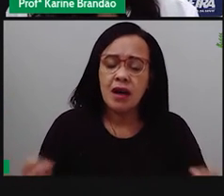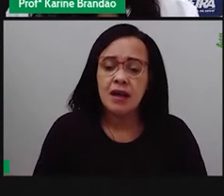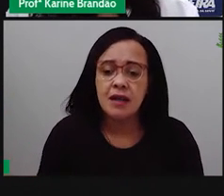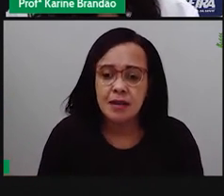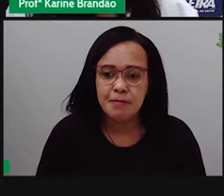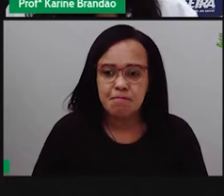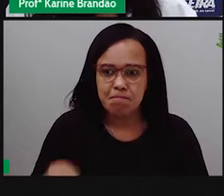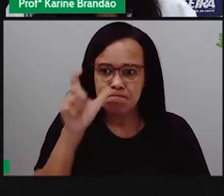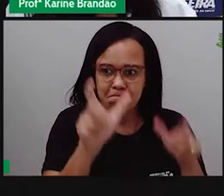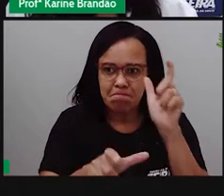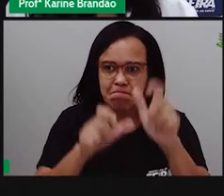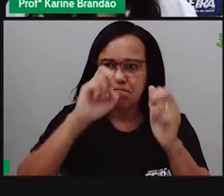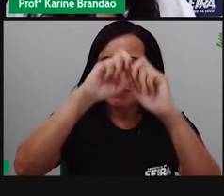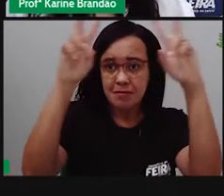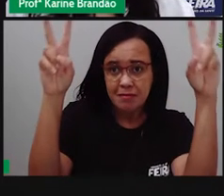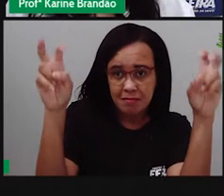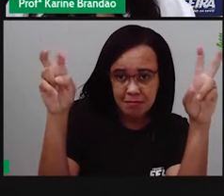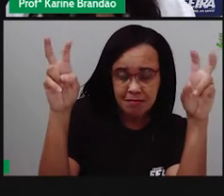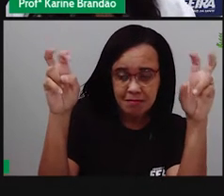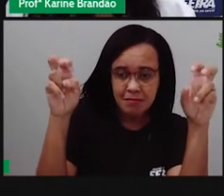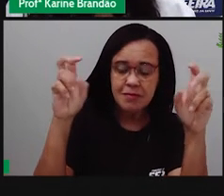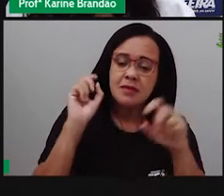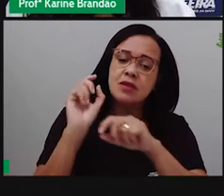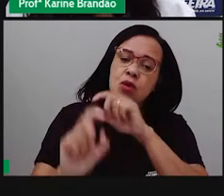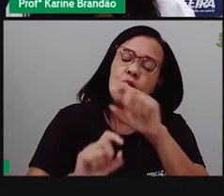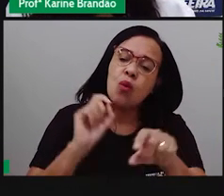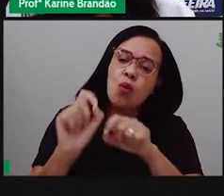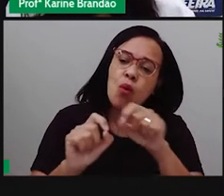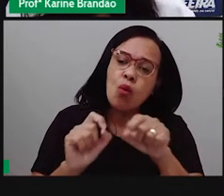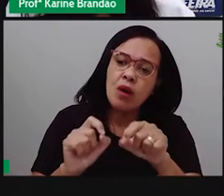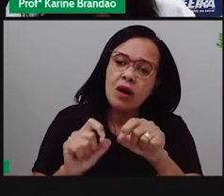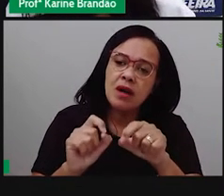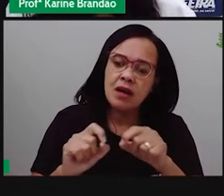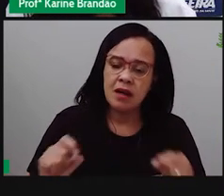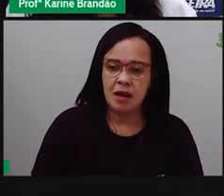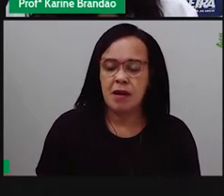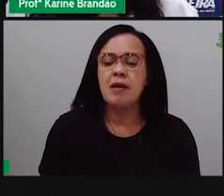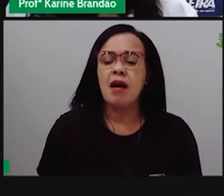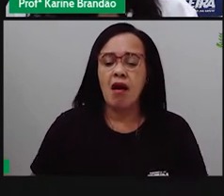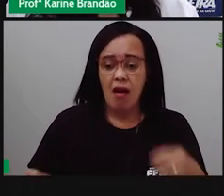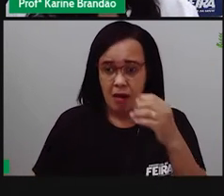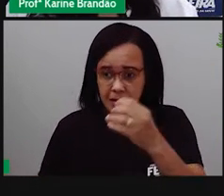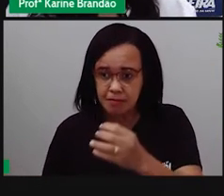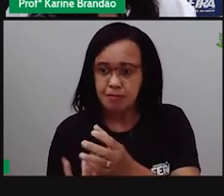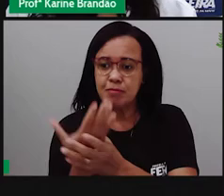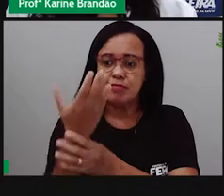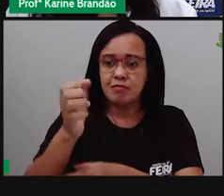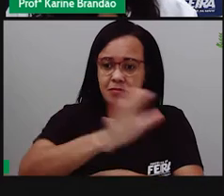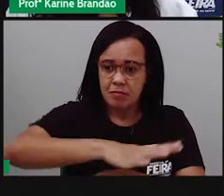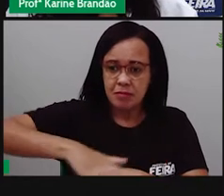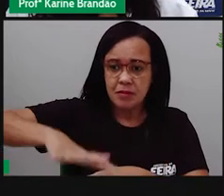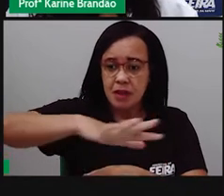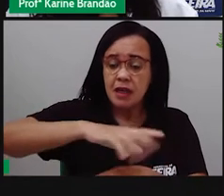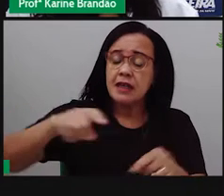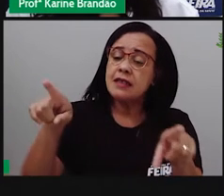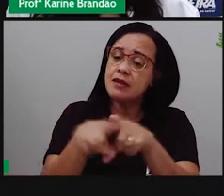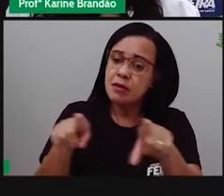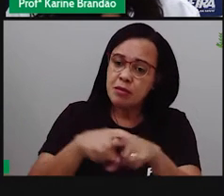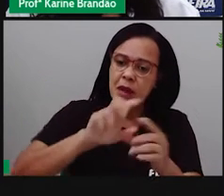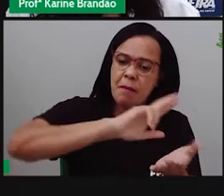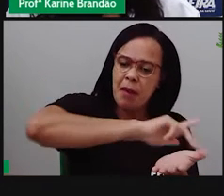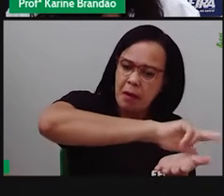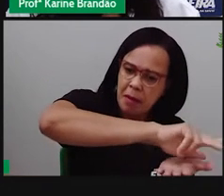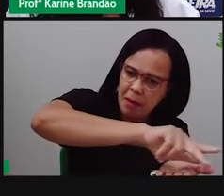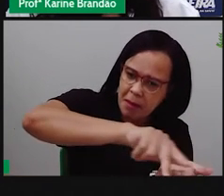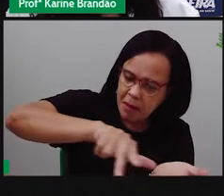o nosso tema gerador, ele é meio ambiente de diversidade, né? Diversidade biológica.